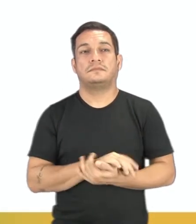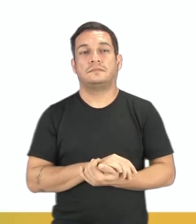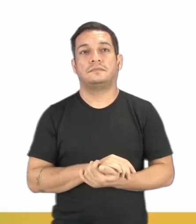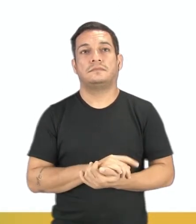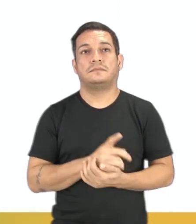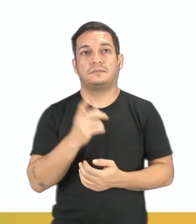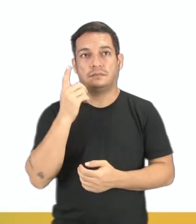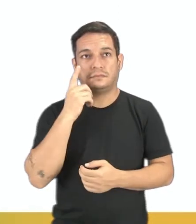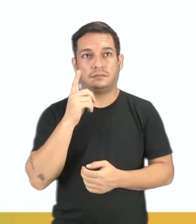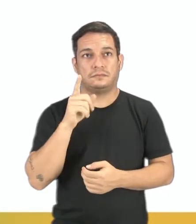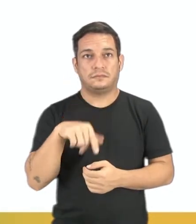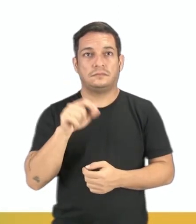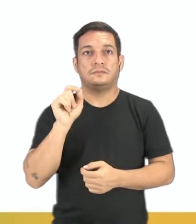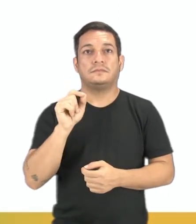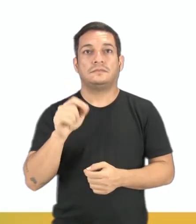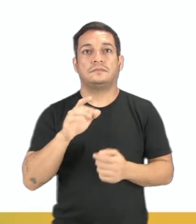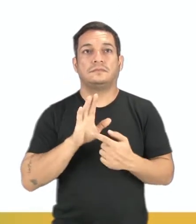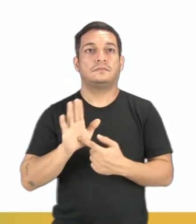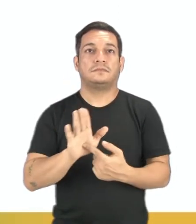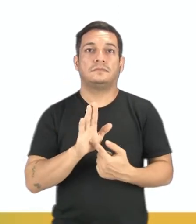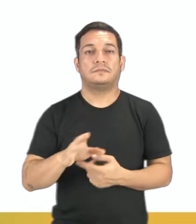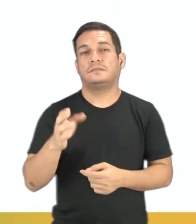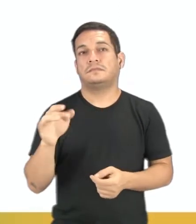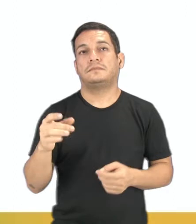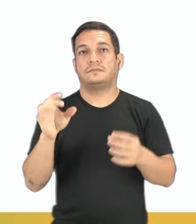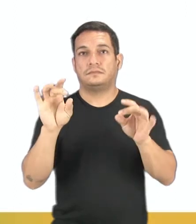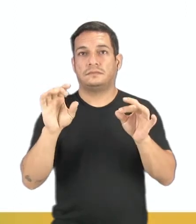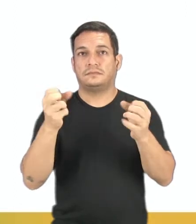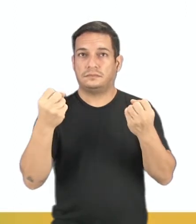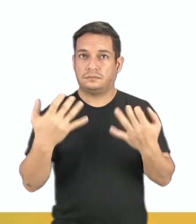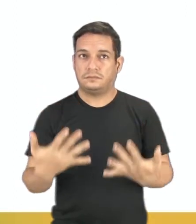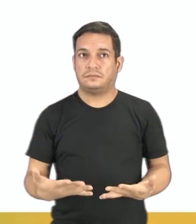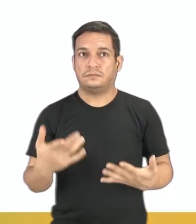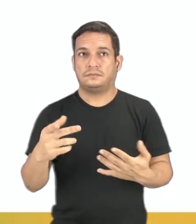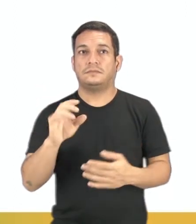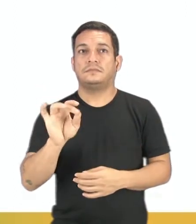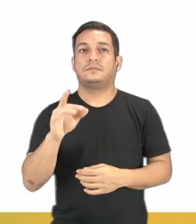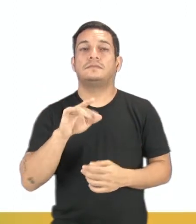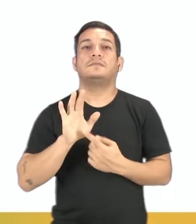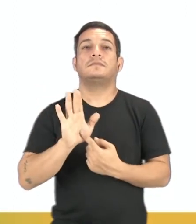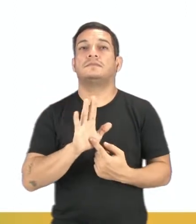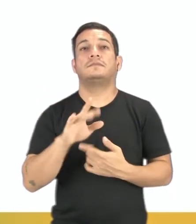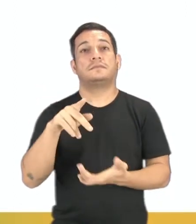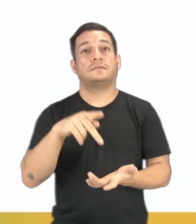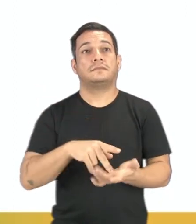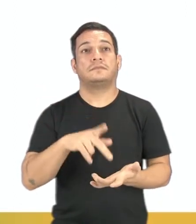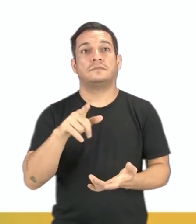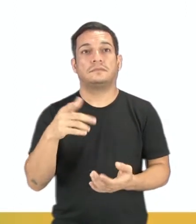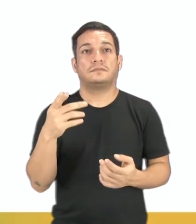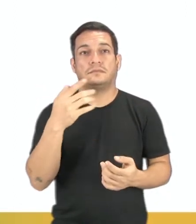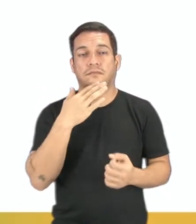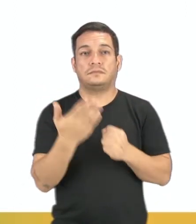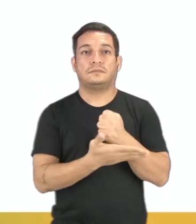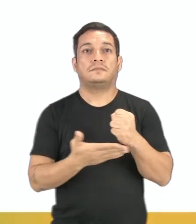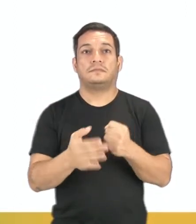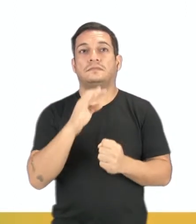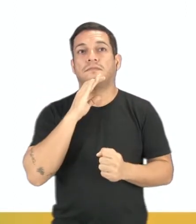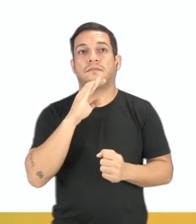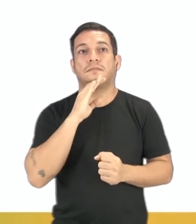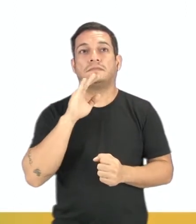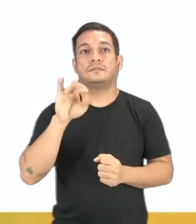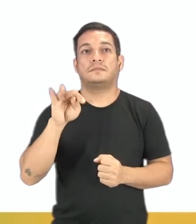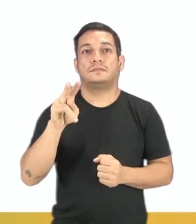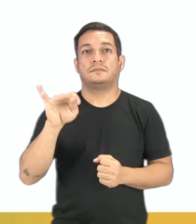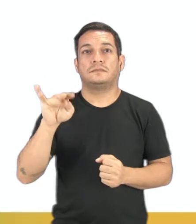conceitos primitivos da geometria são estabelecidos sem definição. Então, apenas adotado como verdade, a partir do